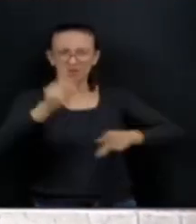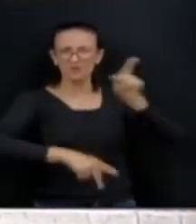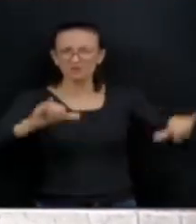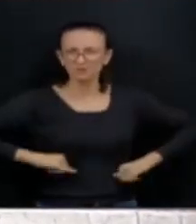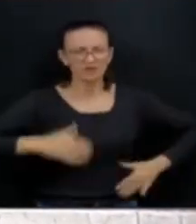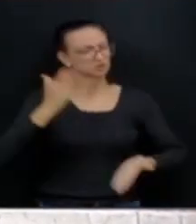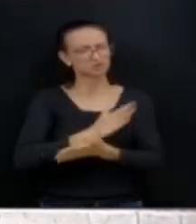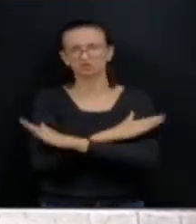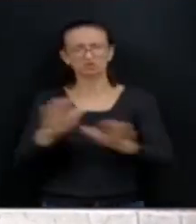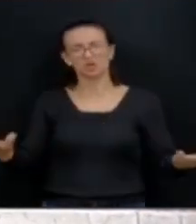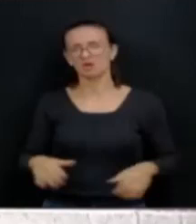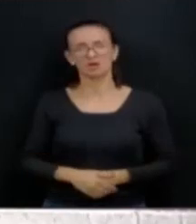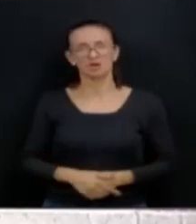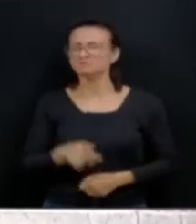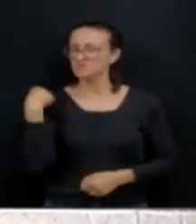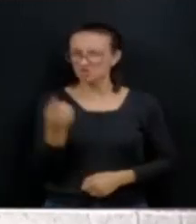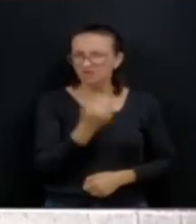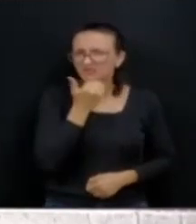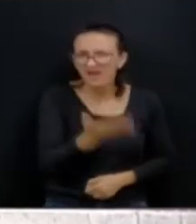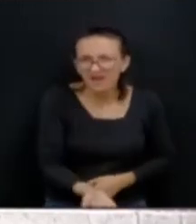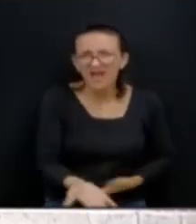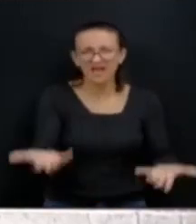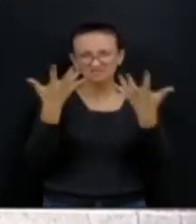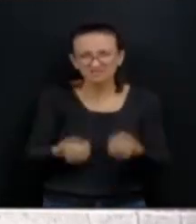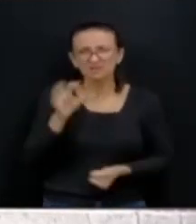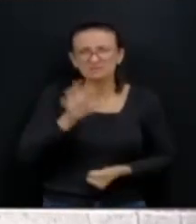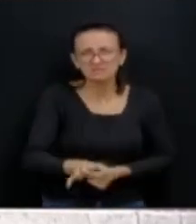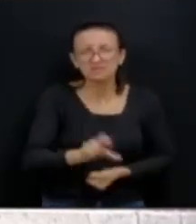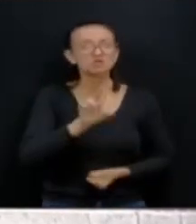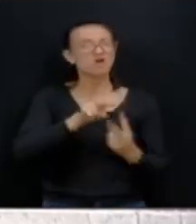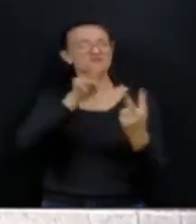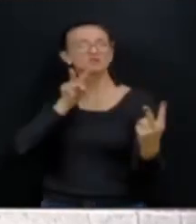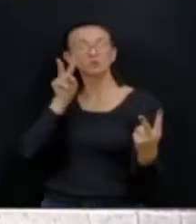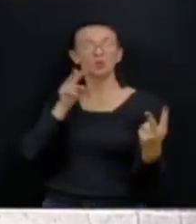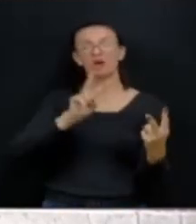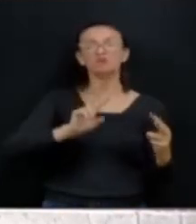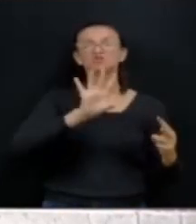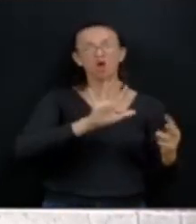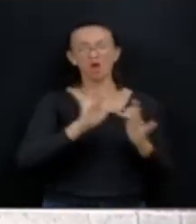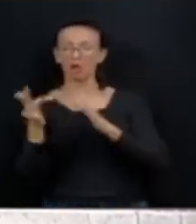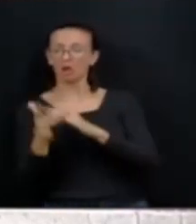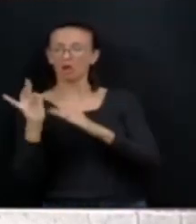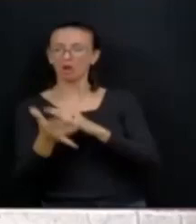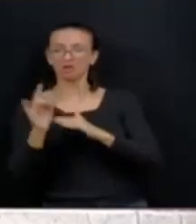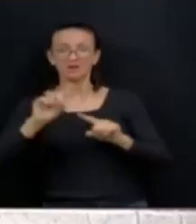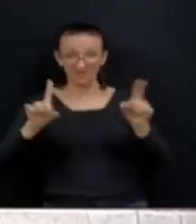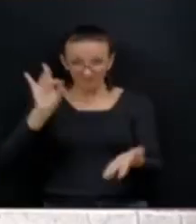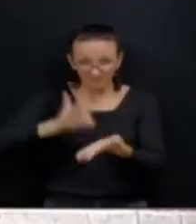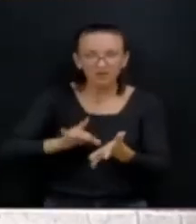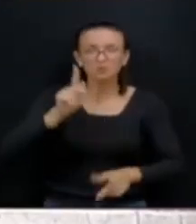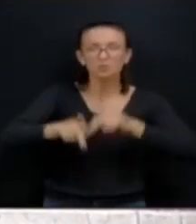Chega. Não dá para engolir a realidade virtual sobre a realidade social e a sofrência do povo paranaense.